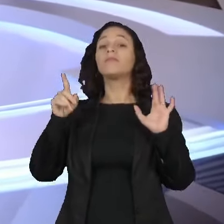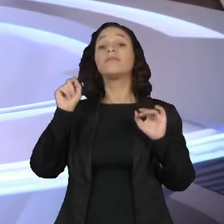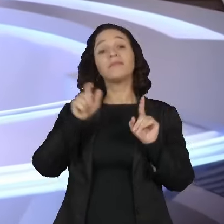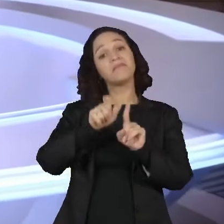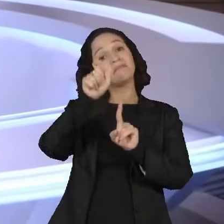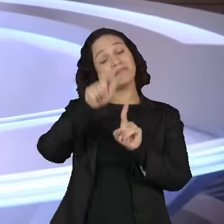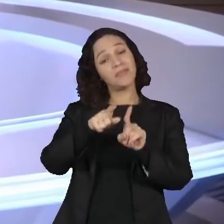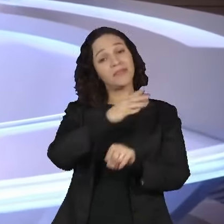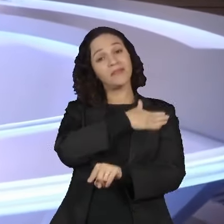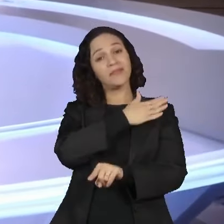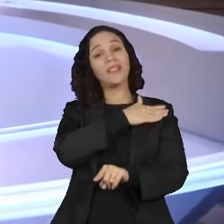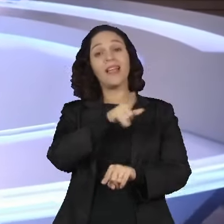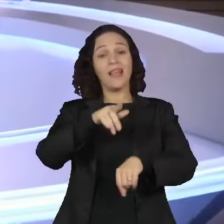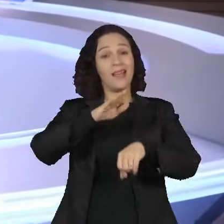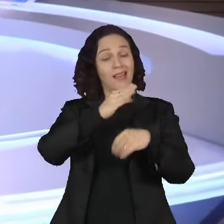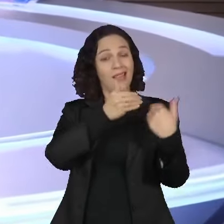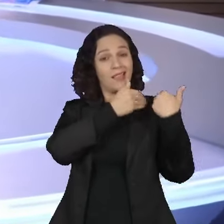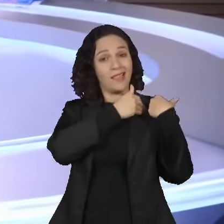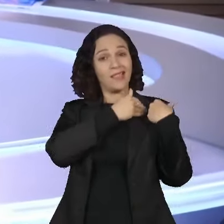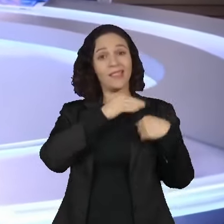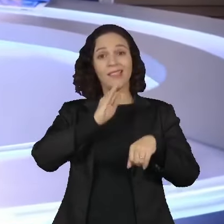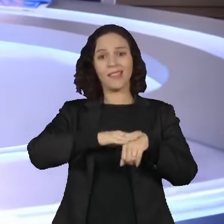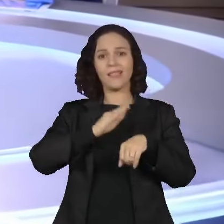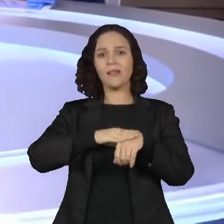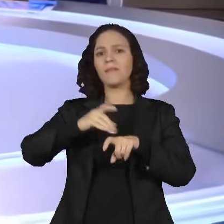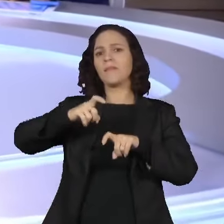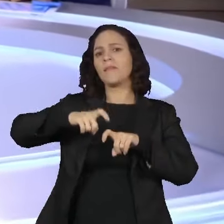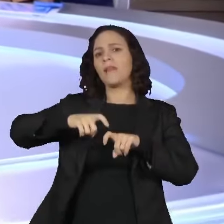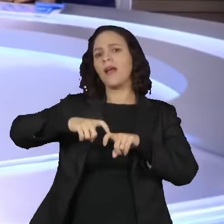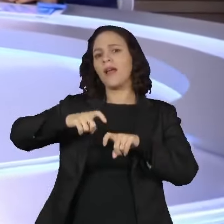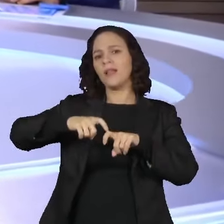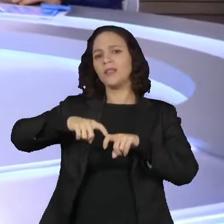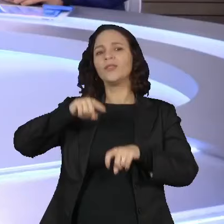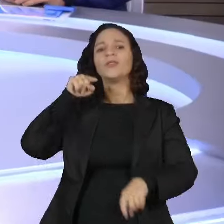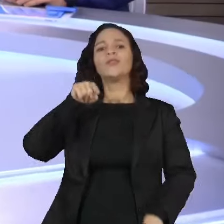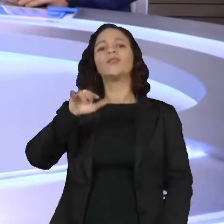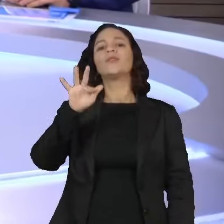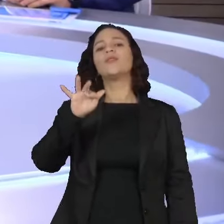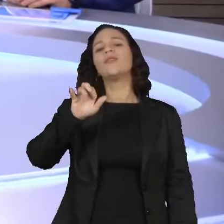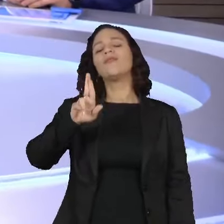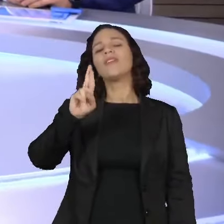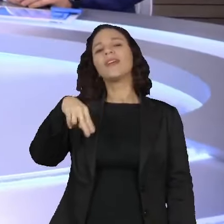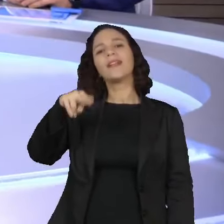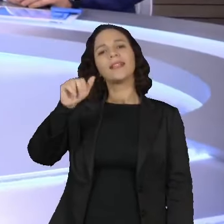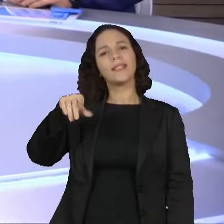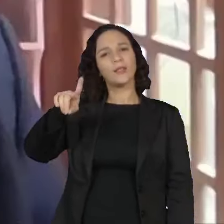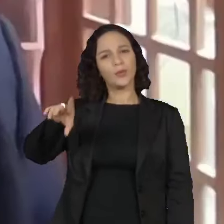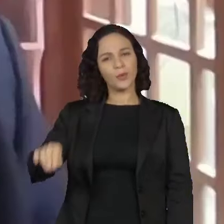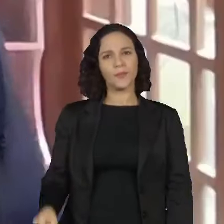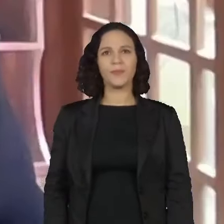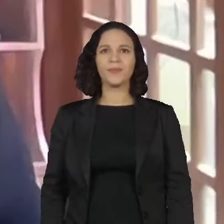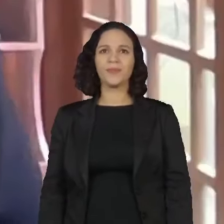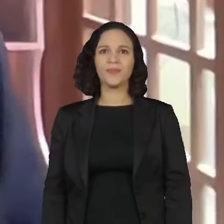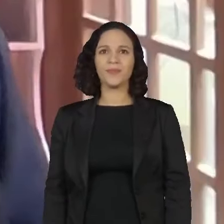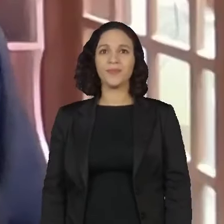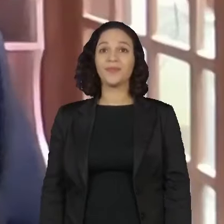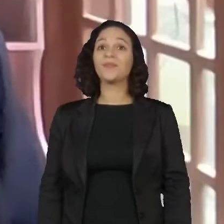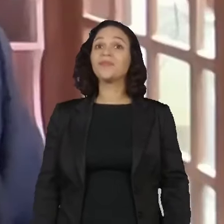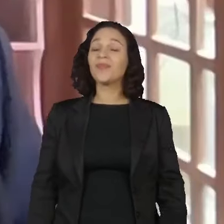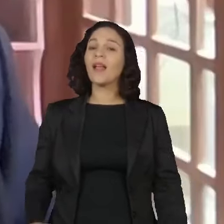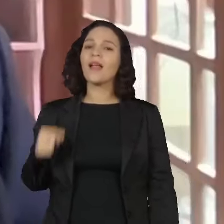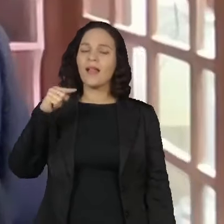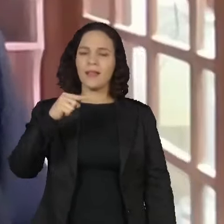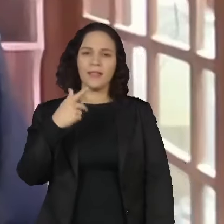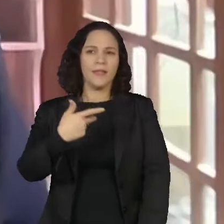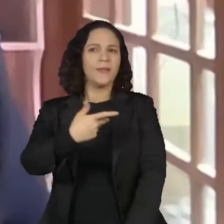o próprio responsável. O médico, PHD em biotecnologia, Fernando Tomé Kreutz. Essa é um tipo